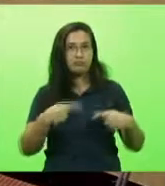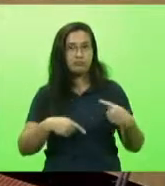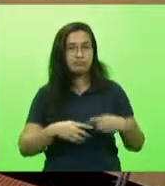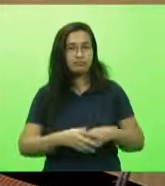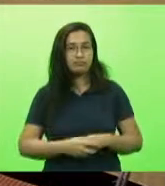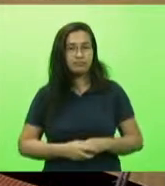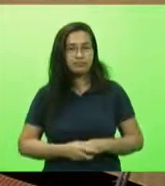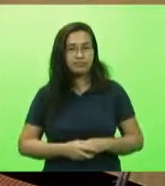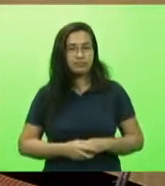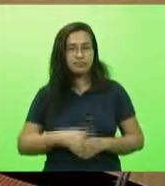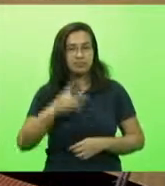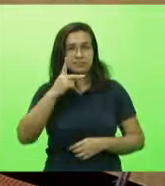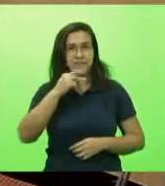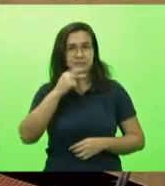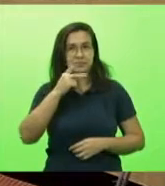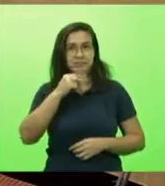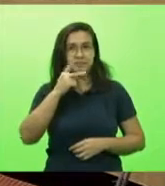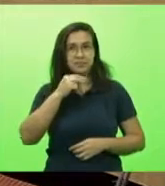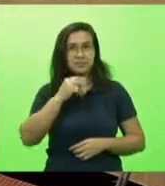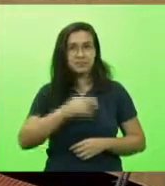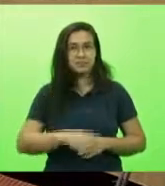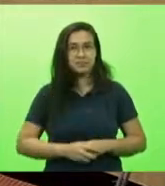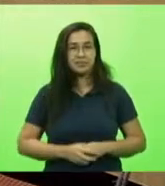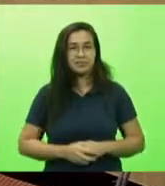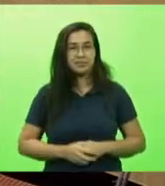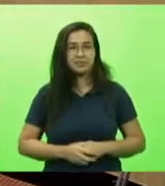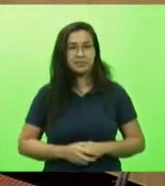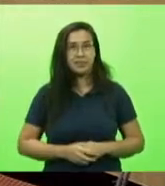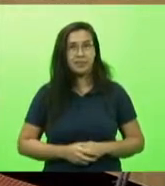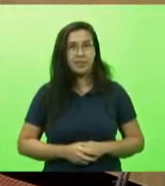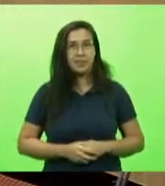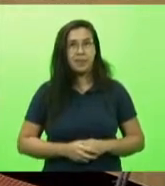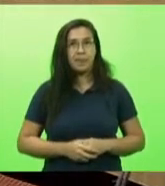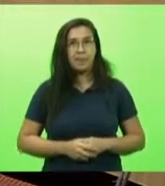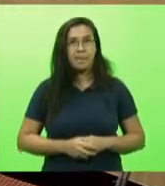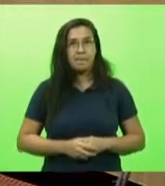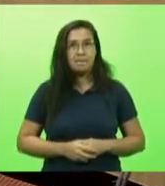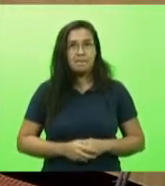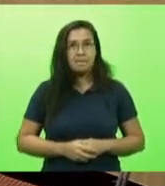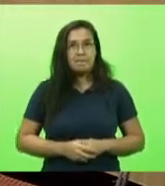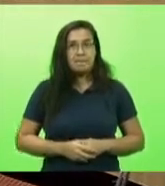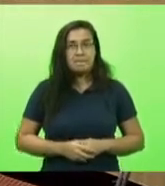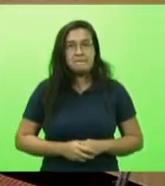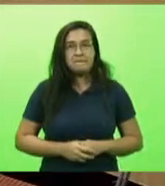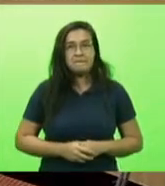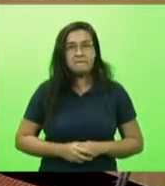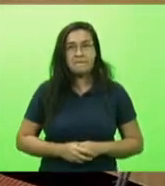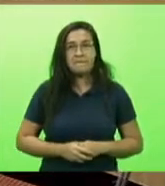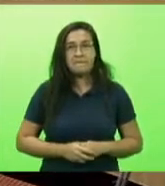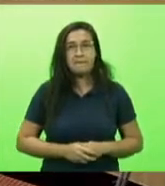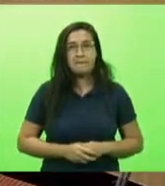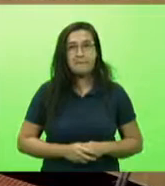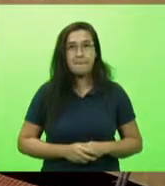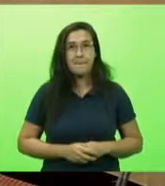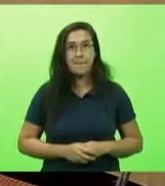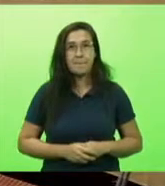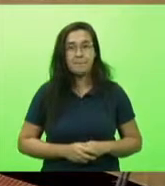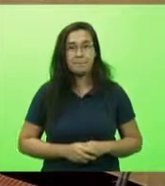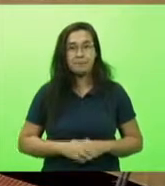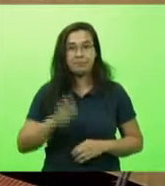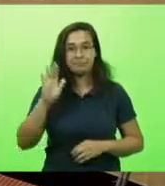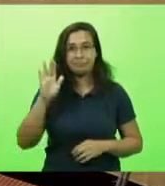Deputado Kennedy Nunes, por 10 minutos, deputado. Pela ordem só, senhor presidente, depois eu vou usar a palavra,